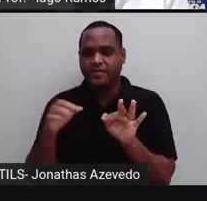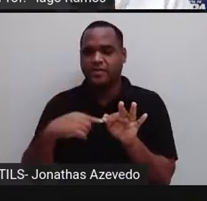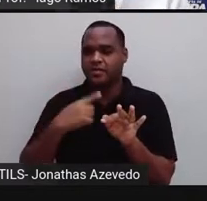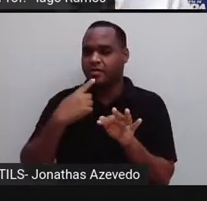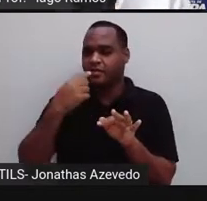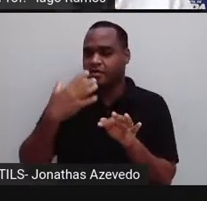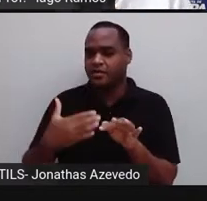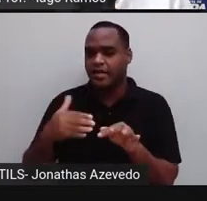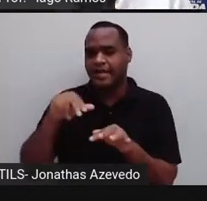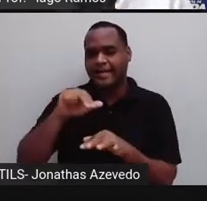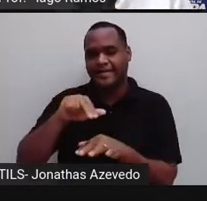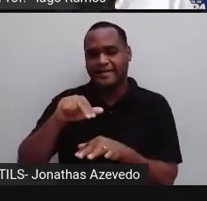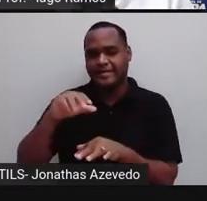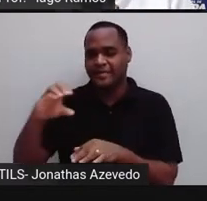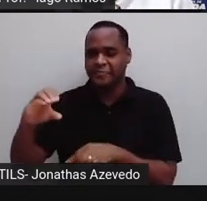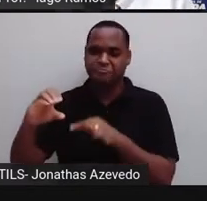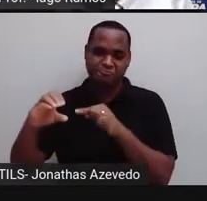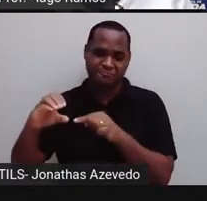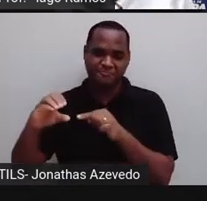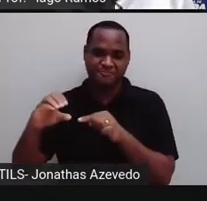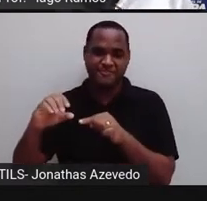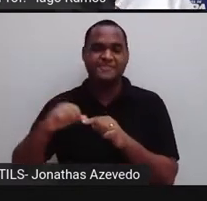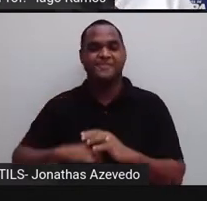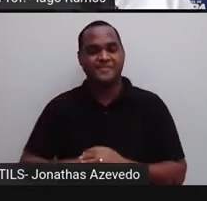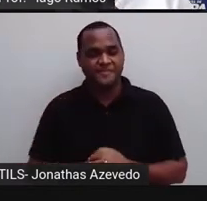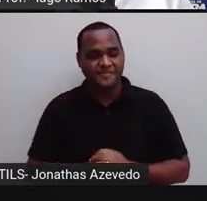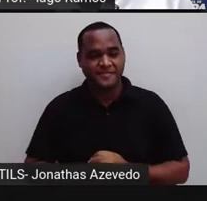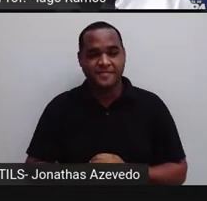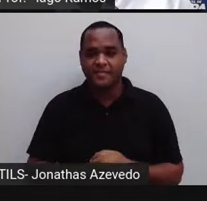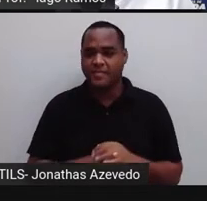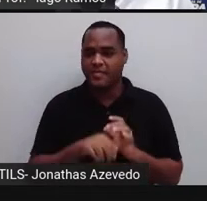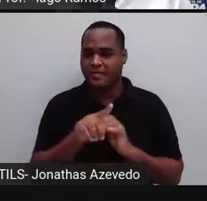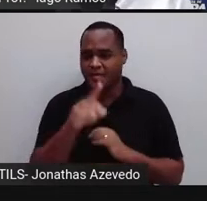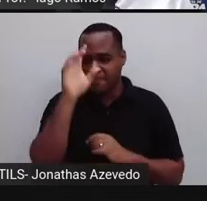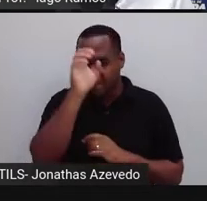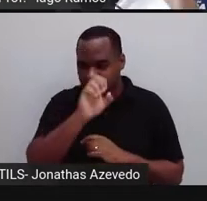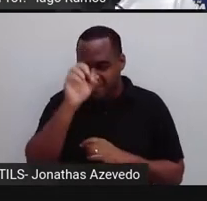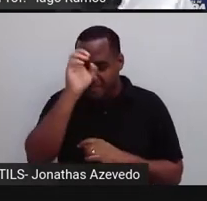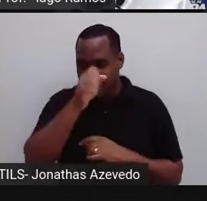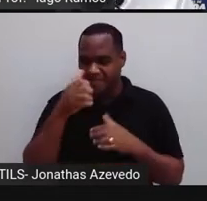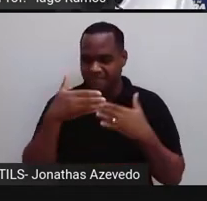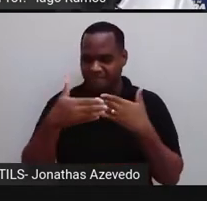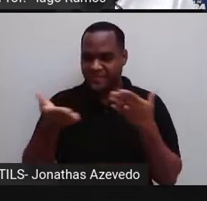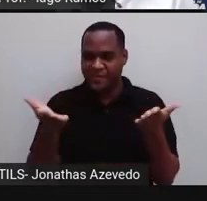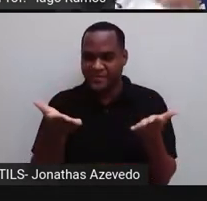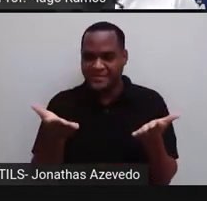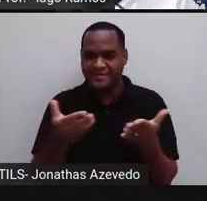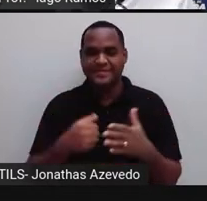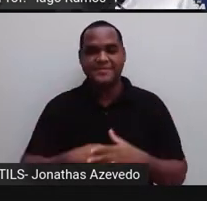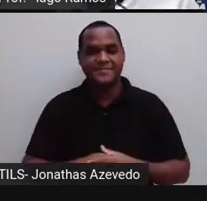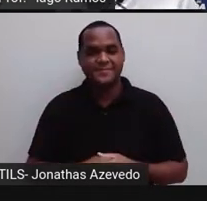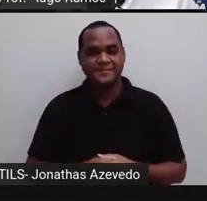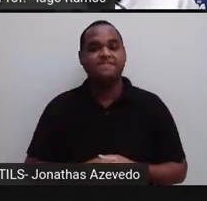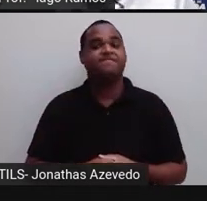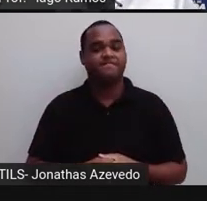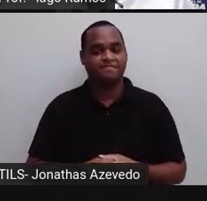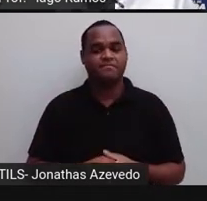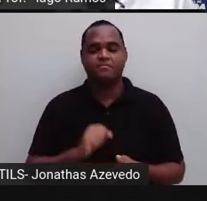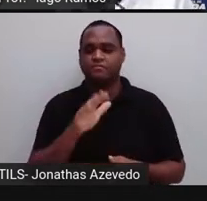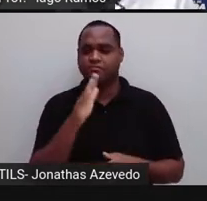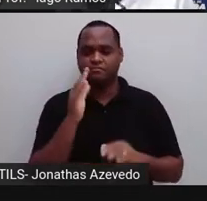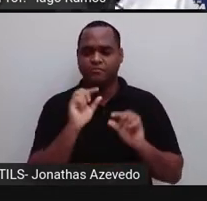Notação Científica, tá bom? É o que a gente vai aprender aqui nessa aula. Mas é claro